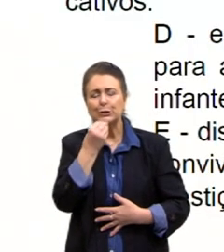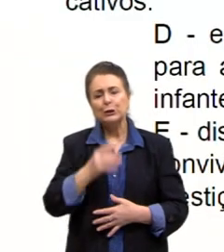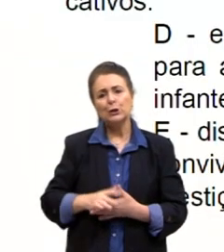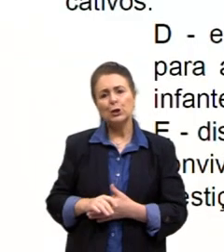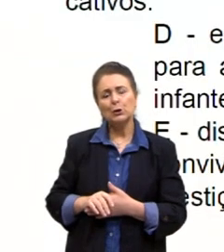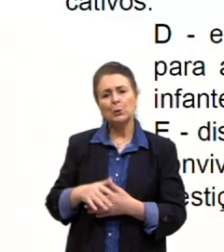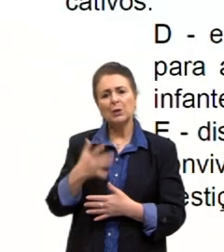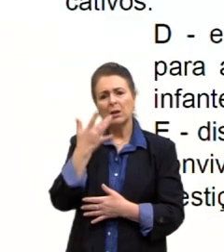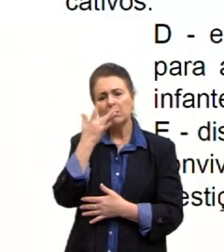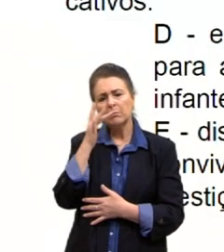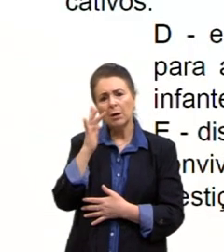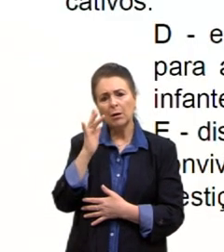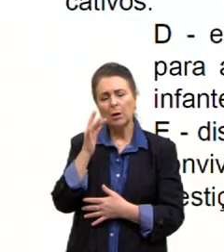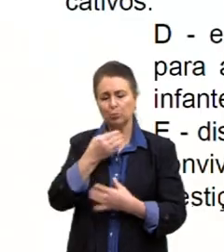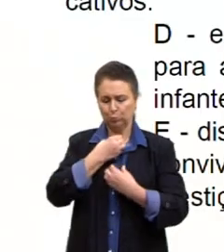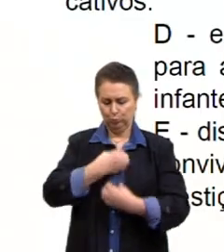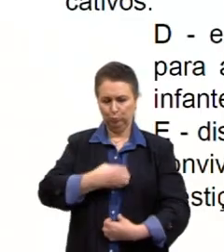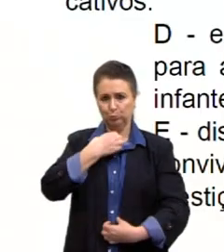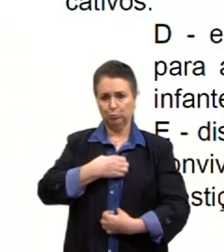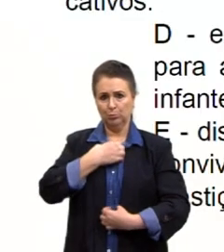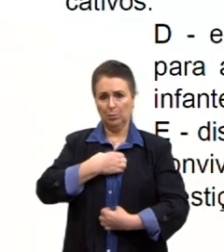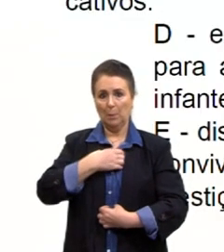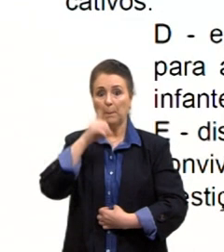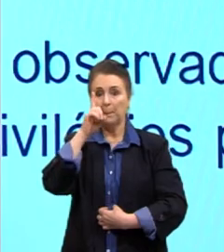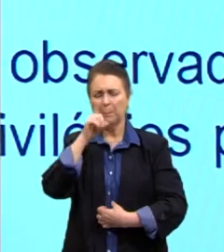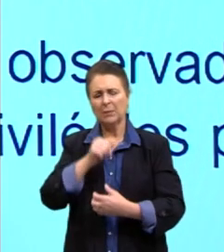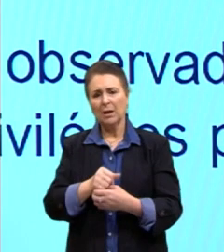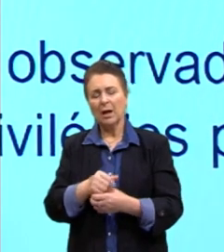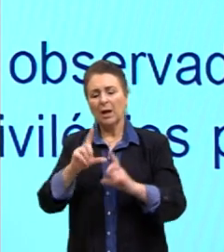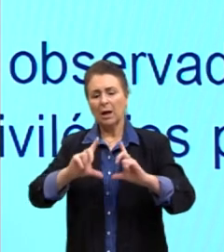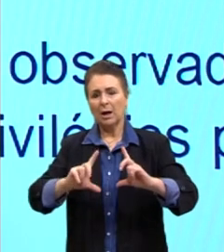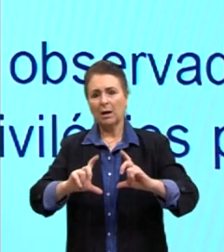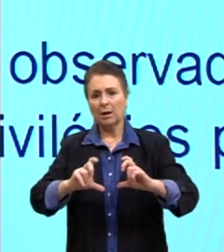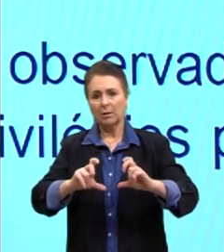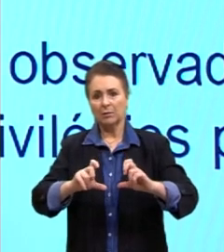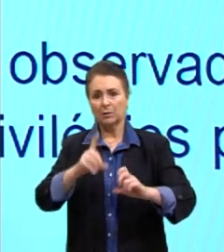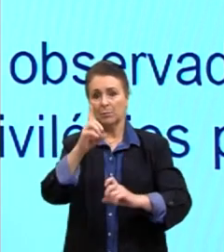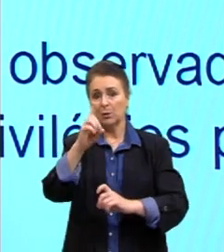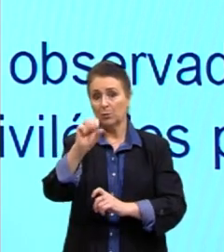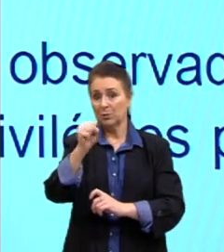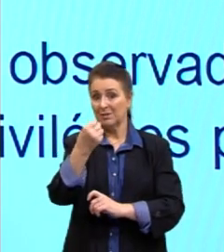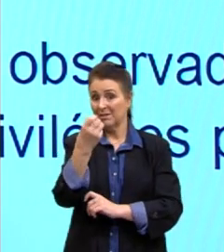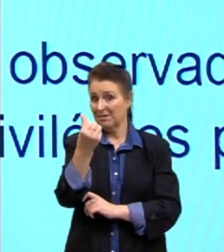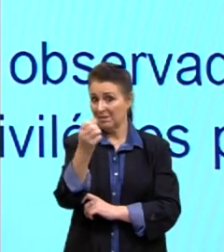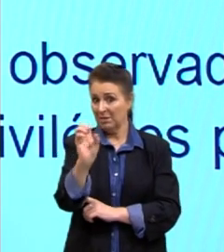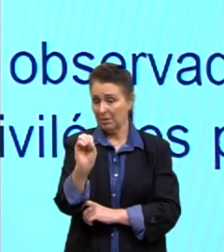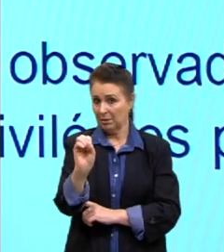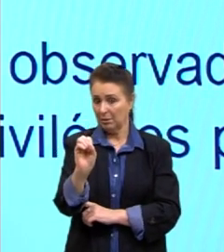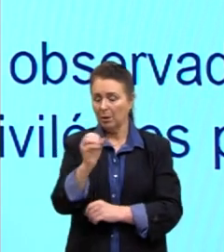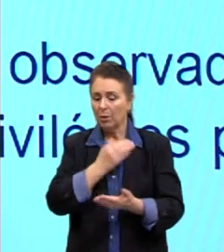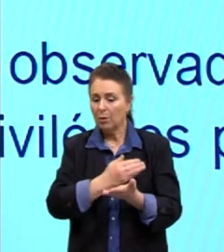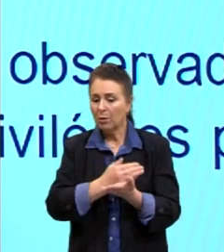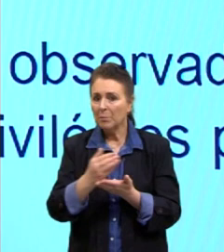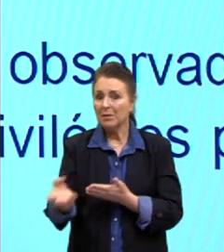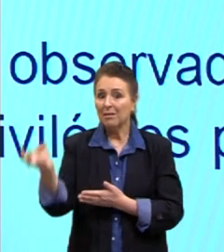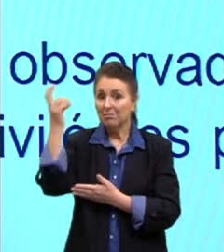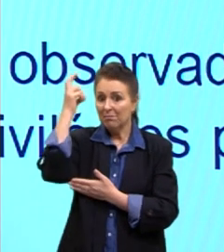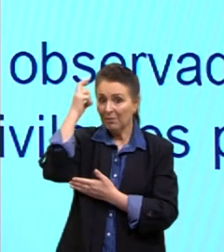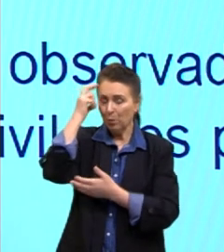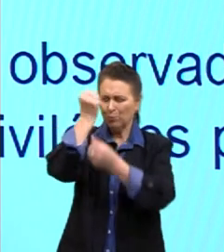abraçadinho nela. A fotografia, datada de 1860, é um indício da cultura